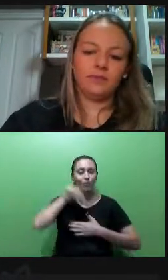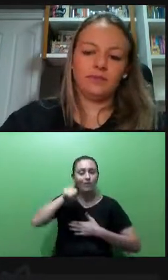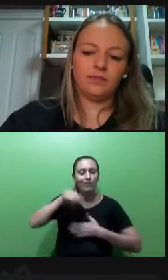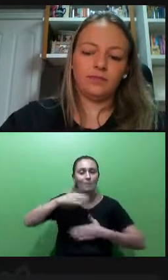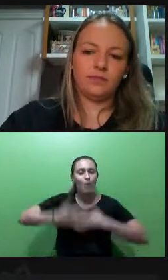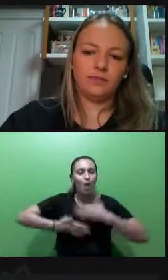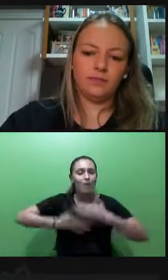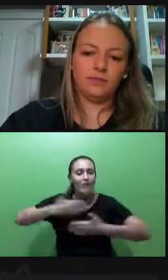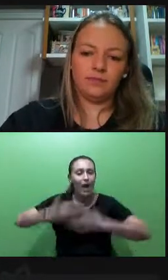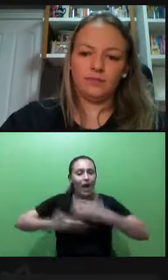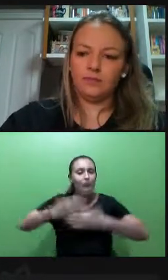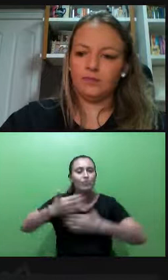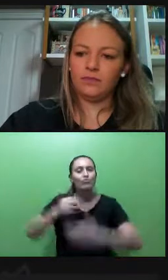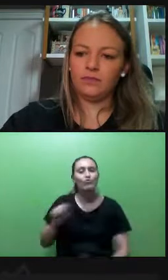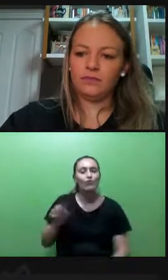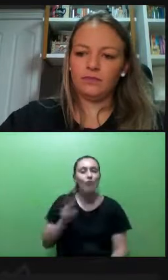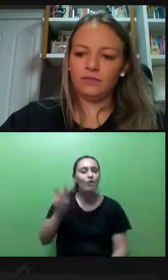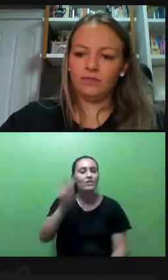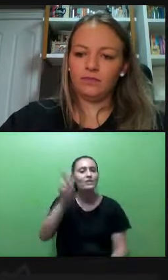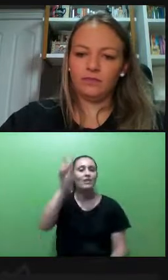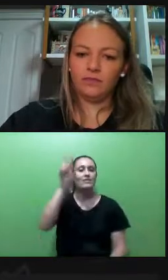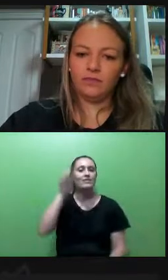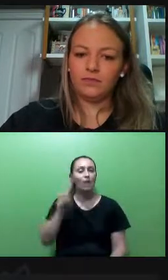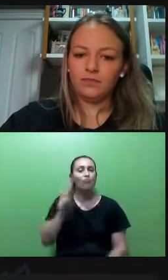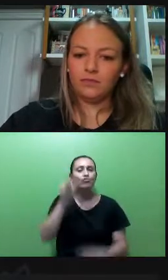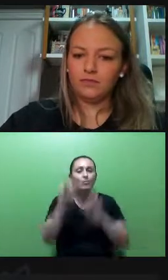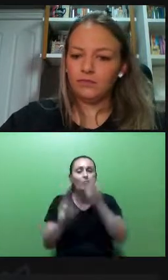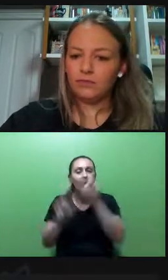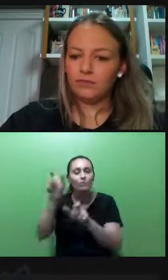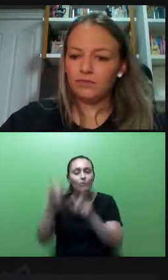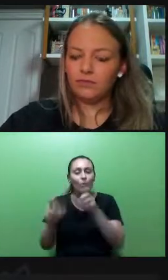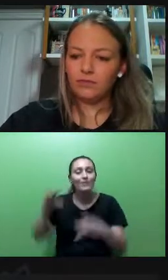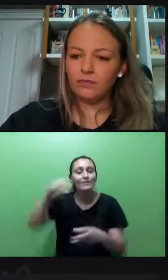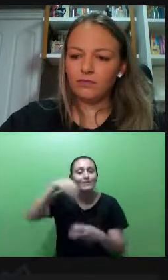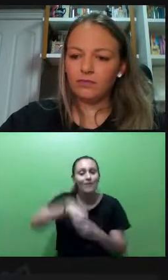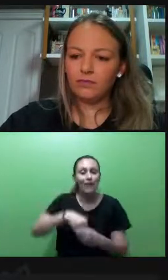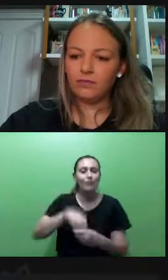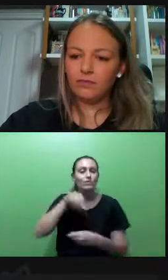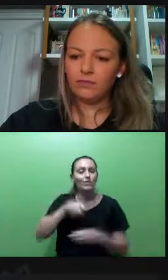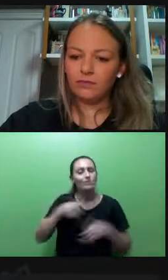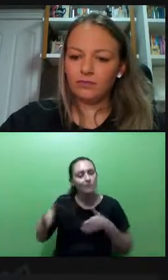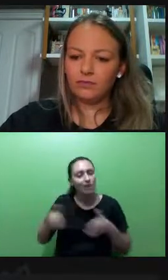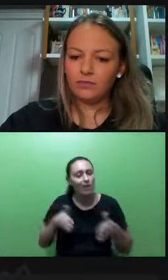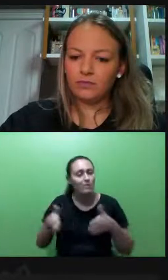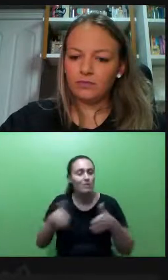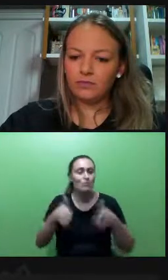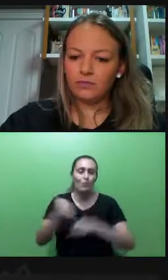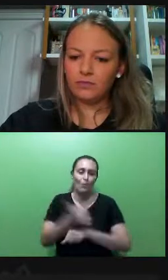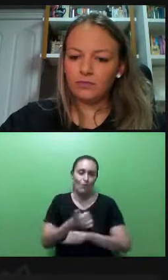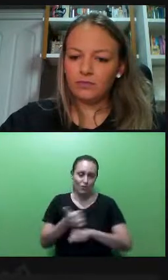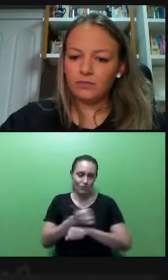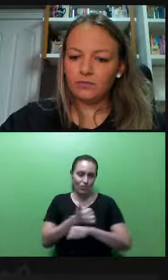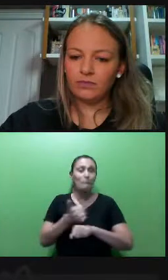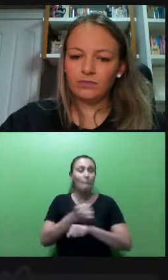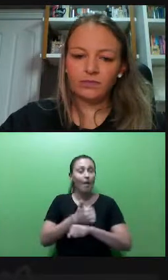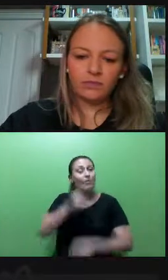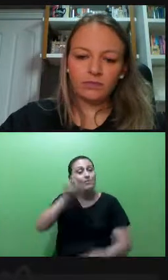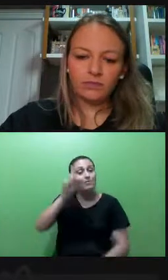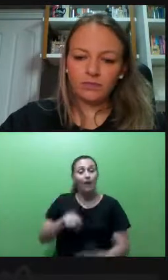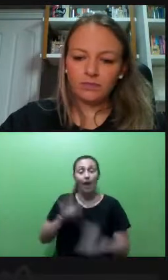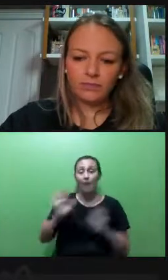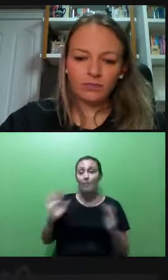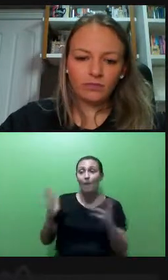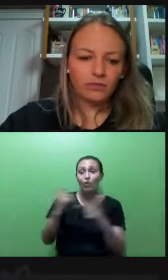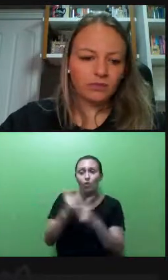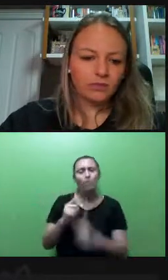valorização de pessoas, de avaliação de pessoas dentro da sua trajetória profissional, para que todas tenham, de alguma forma, a